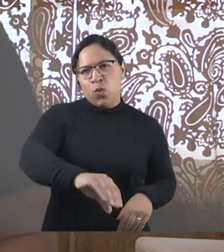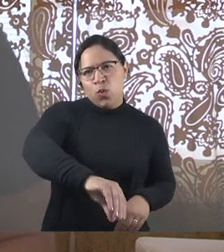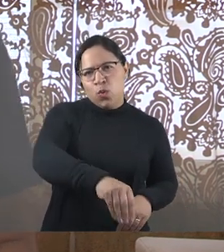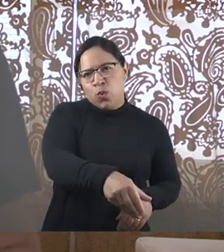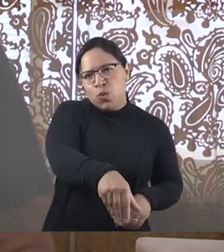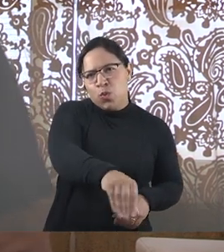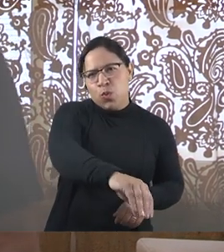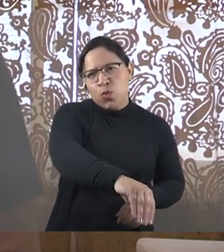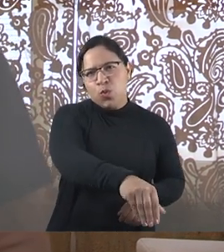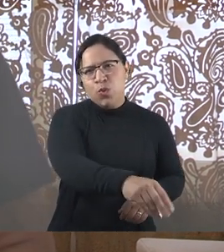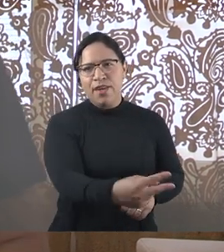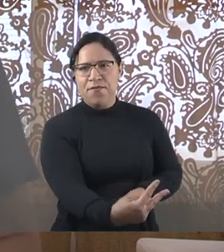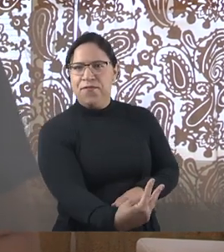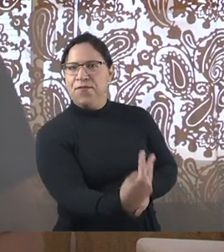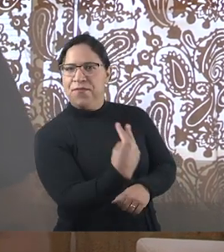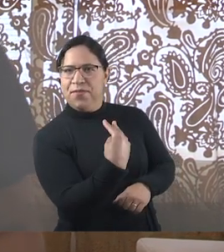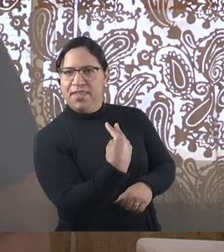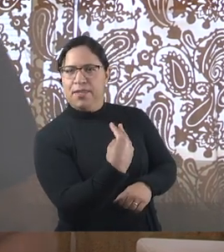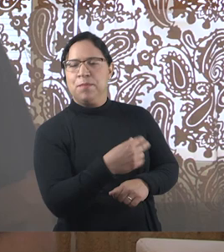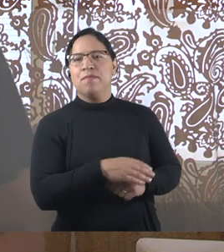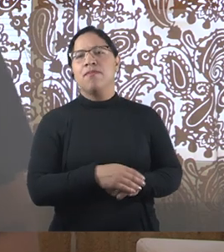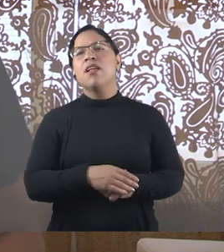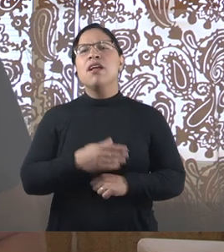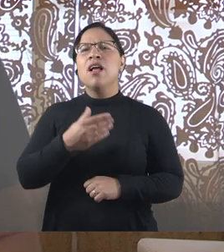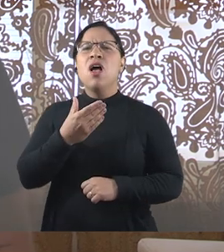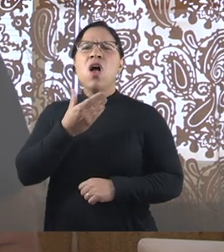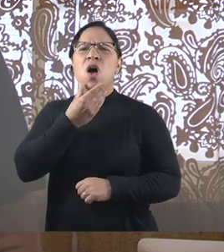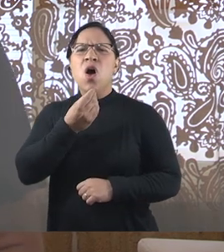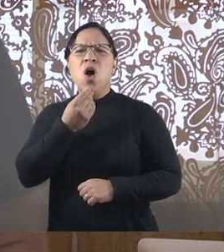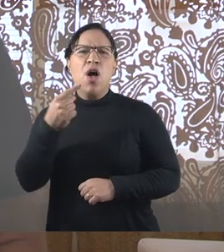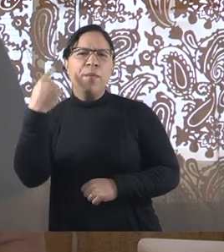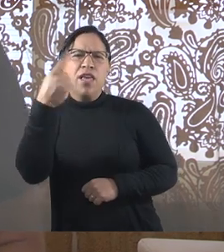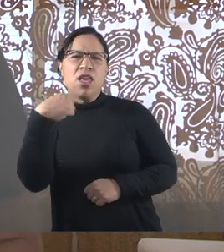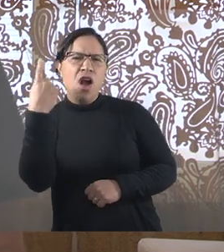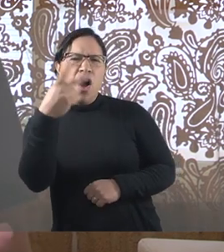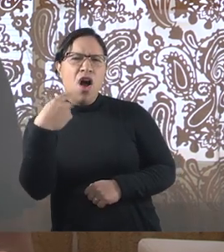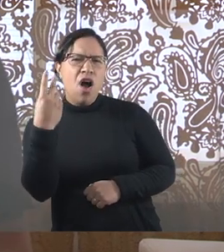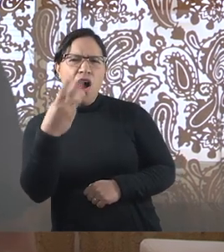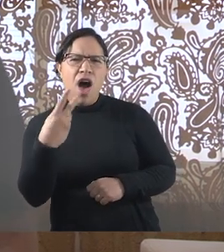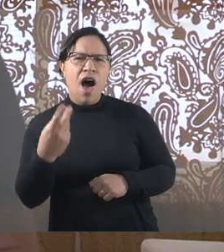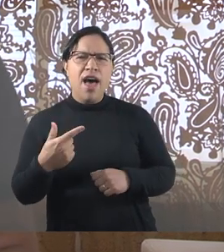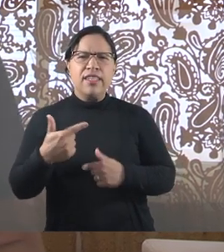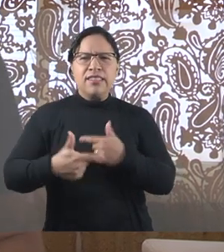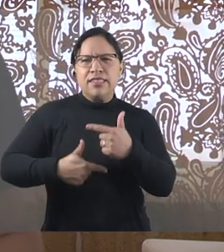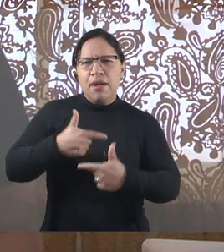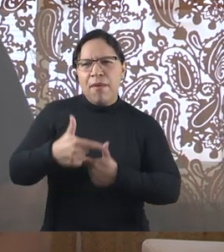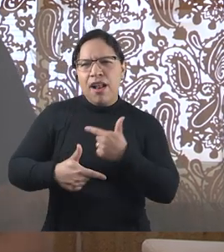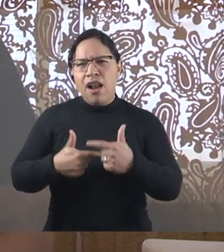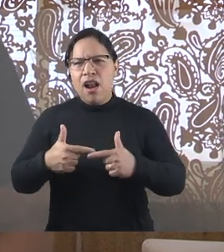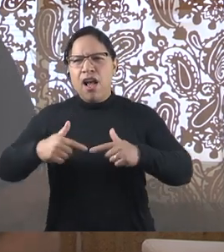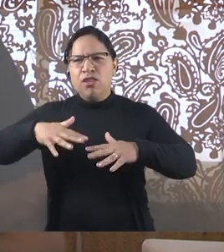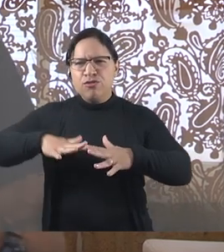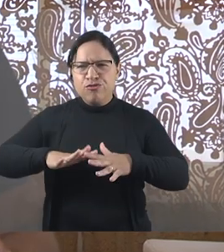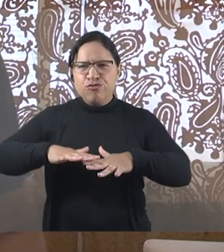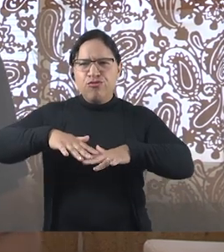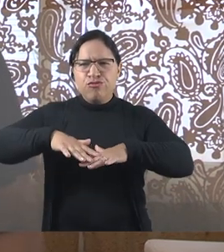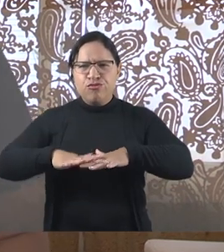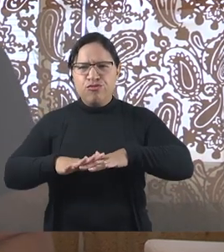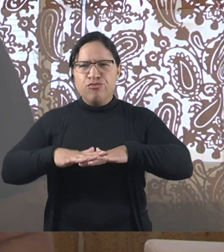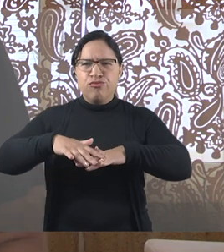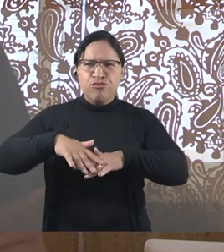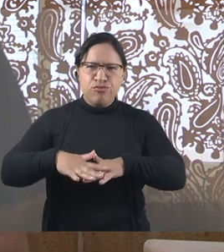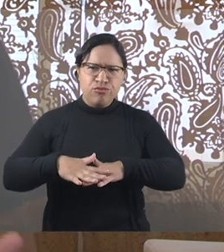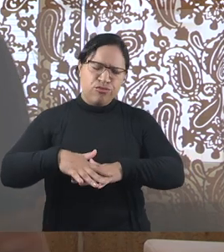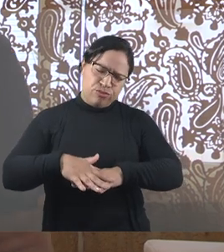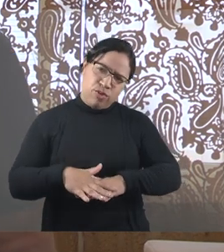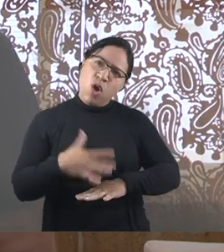E a história diz que esse homem, então, se dedica por horas a fio, tecendo esses tapetes com os dedos, cores diversas,